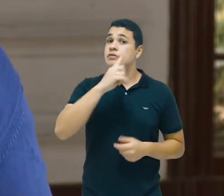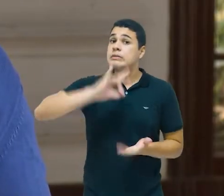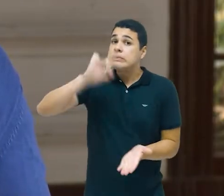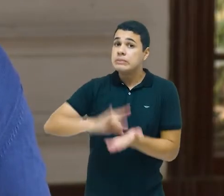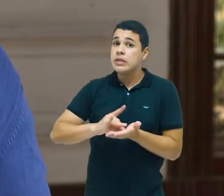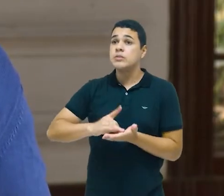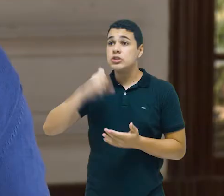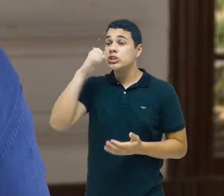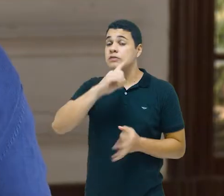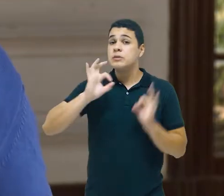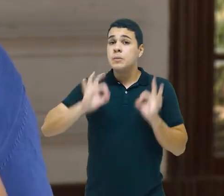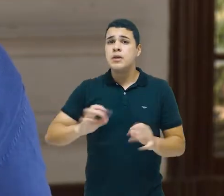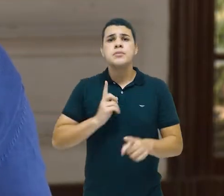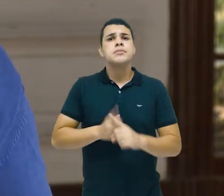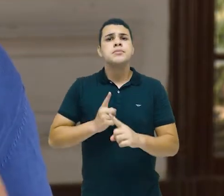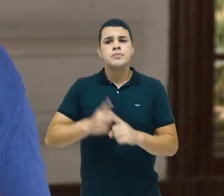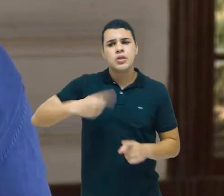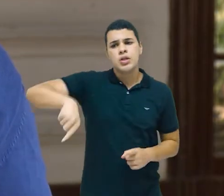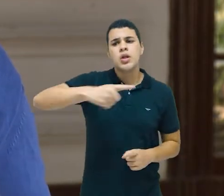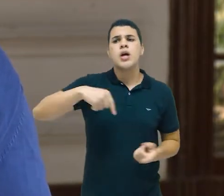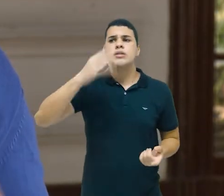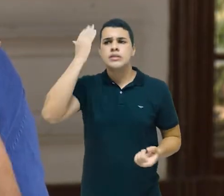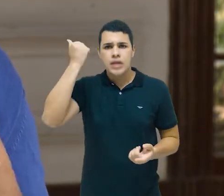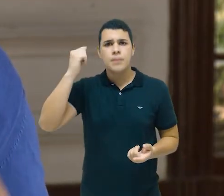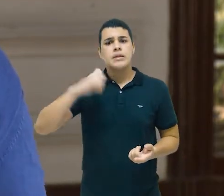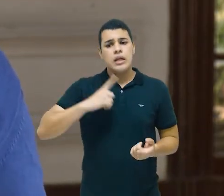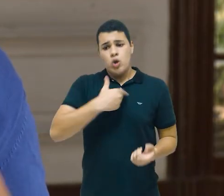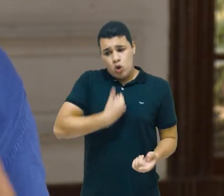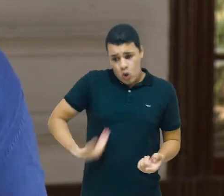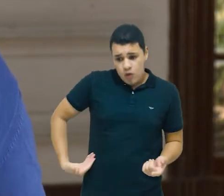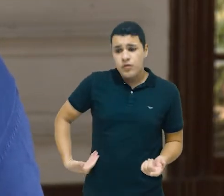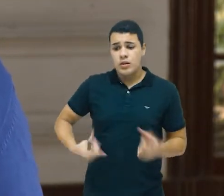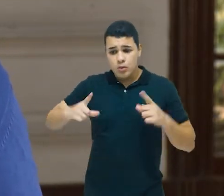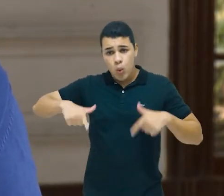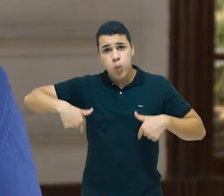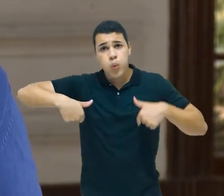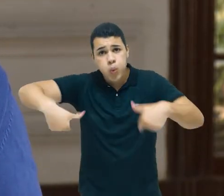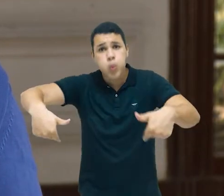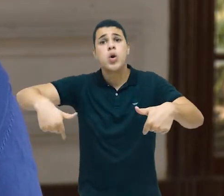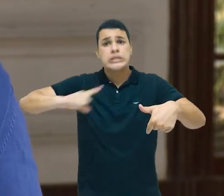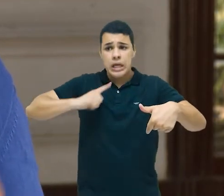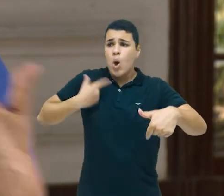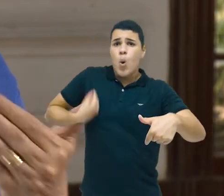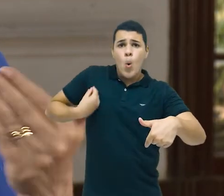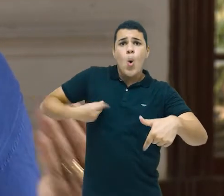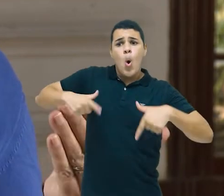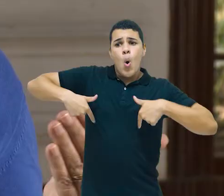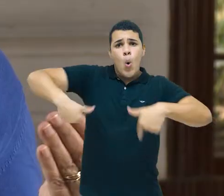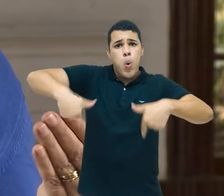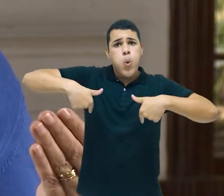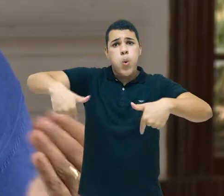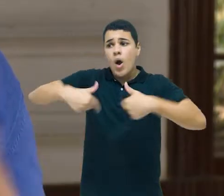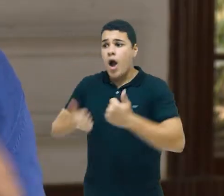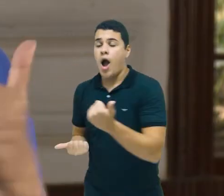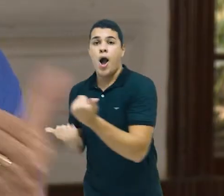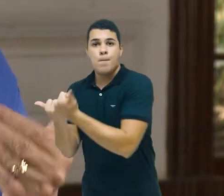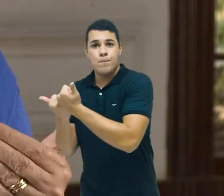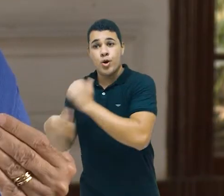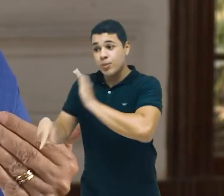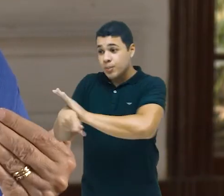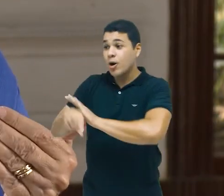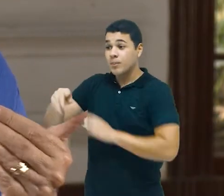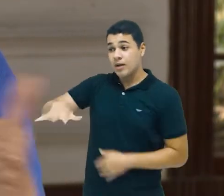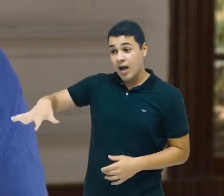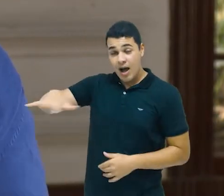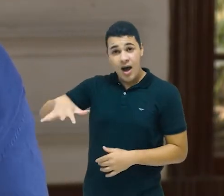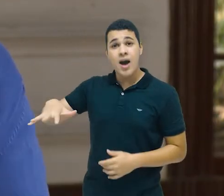Superdifícil porque a gente tem governos que atuam ativamente a favor do setor privado. São políticas